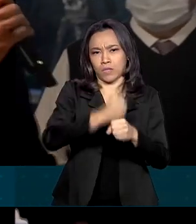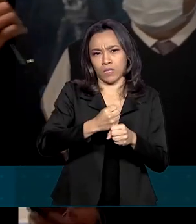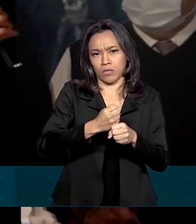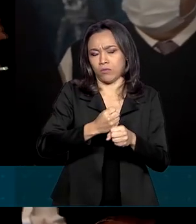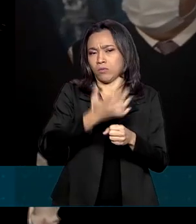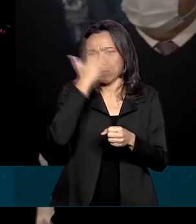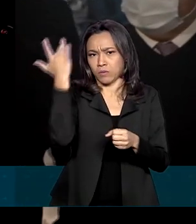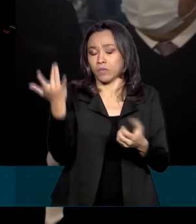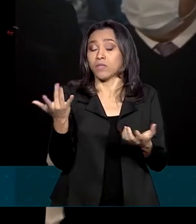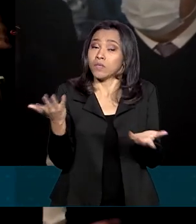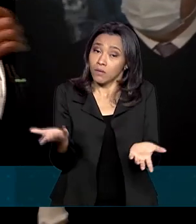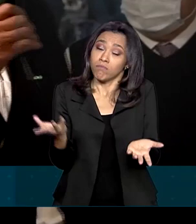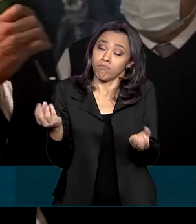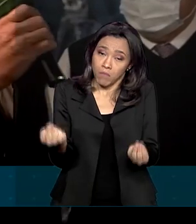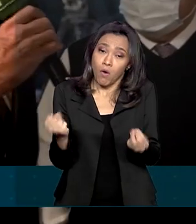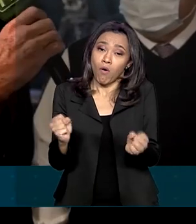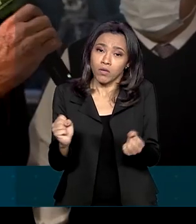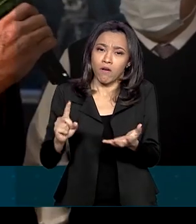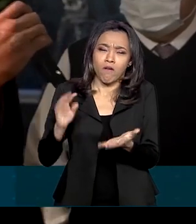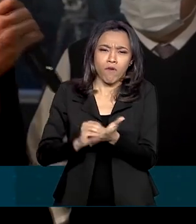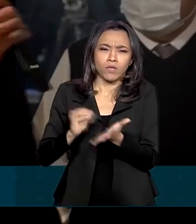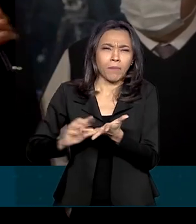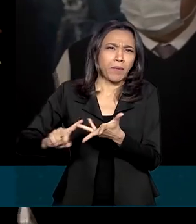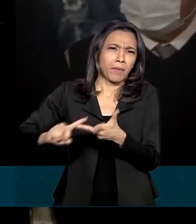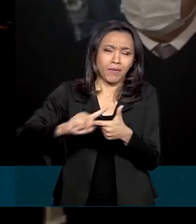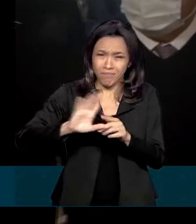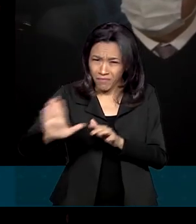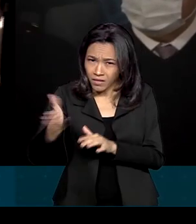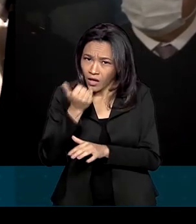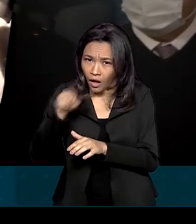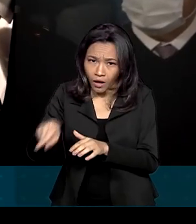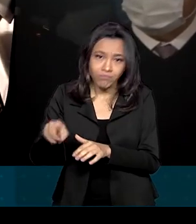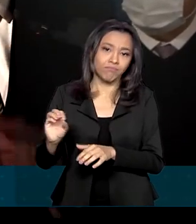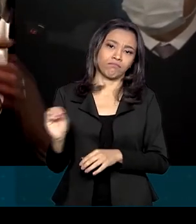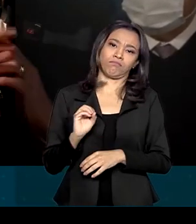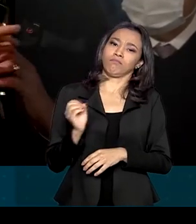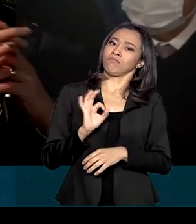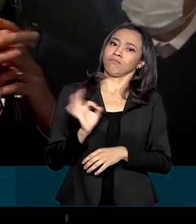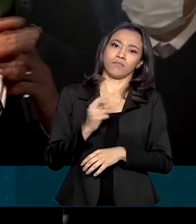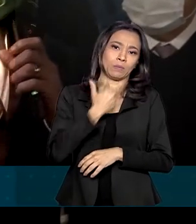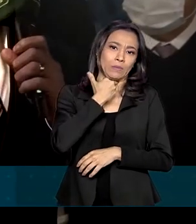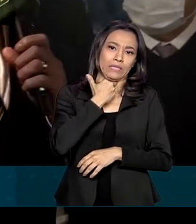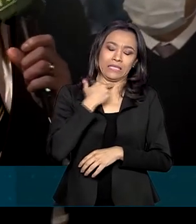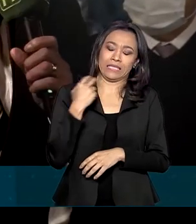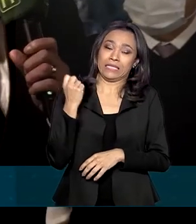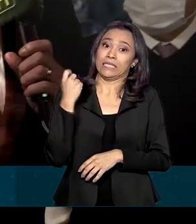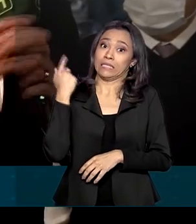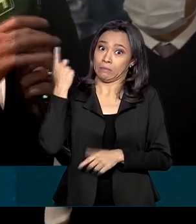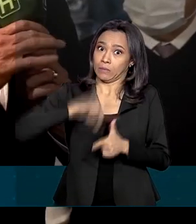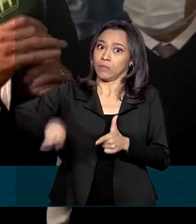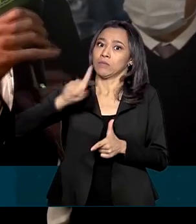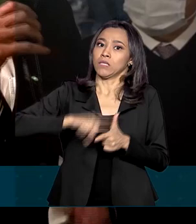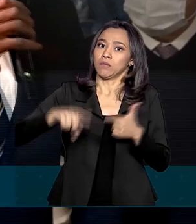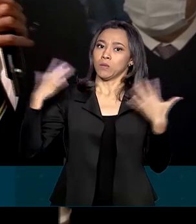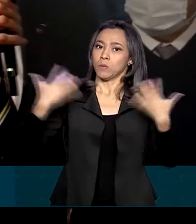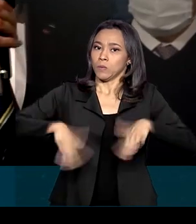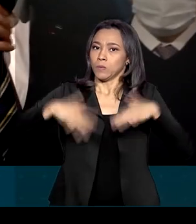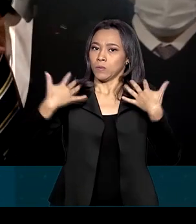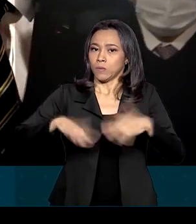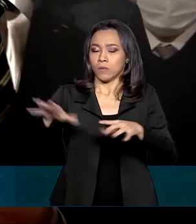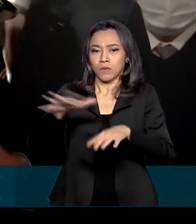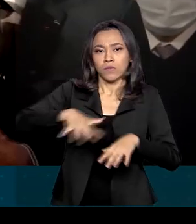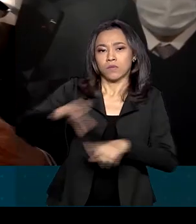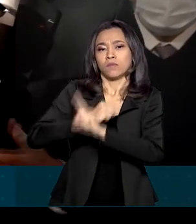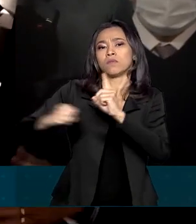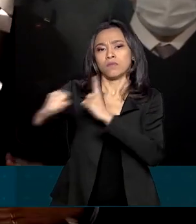Então, pode-se faltar muita coisa. Agora, alimento não pode faltar porque teríamos um sério problema social.